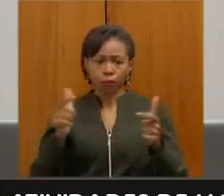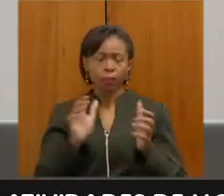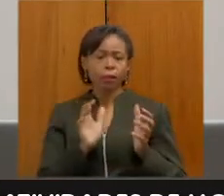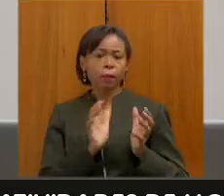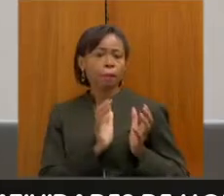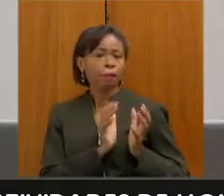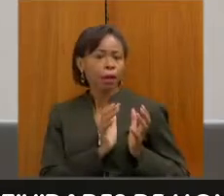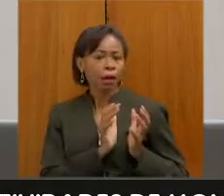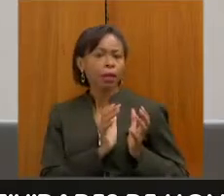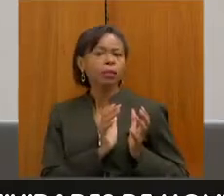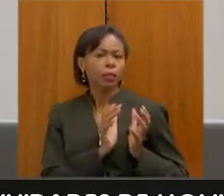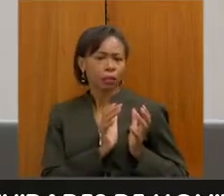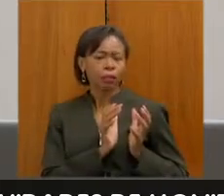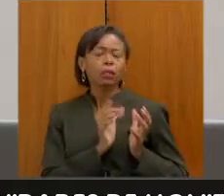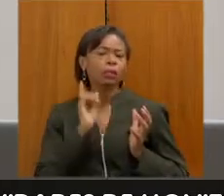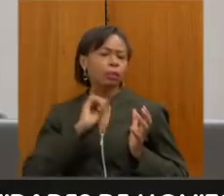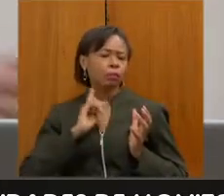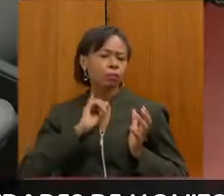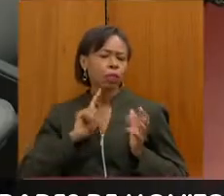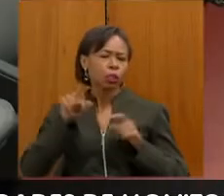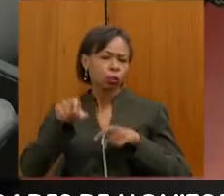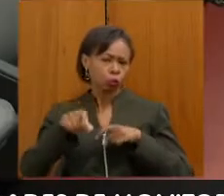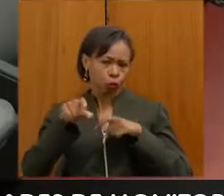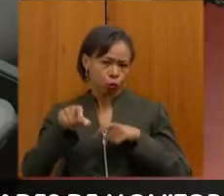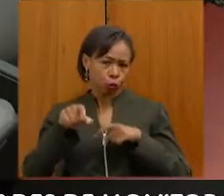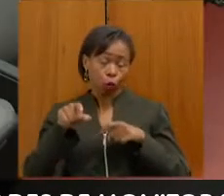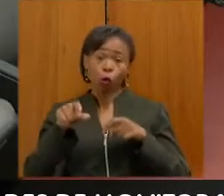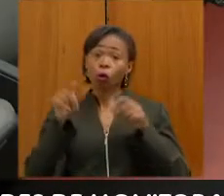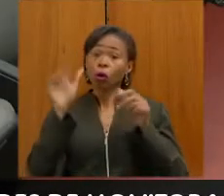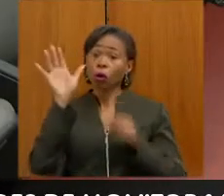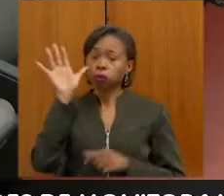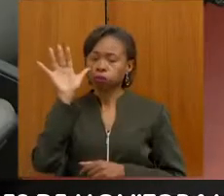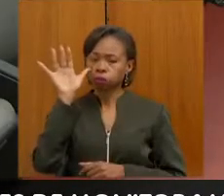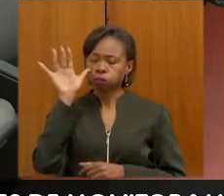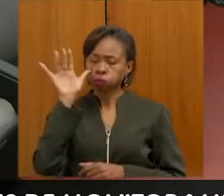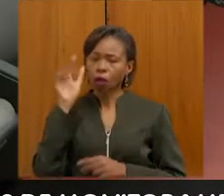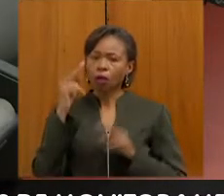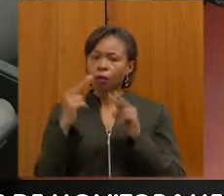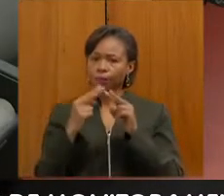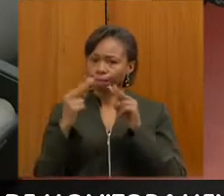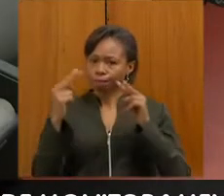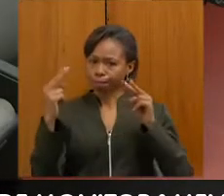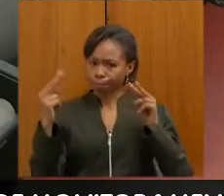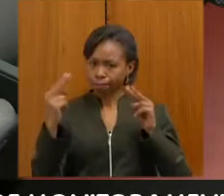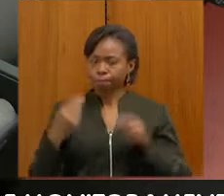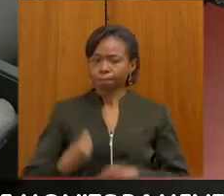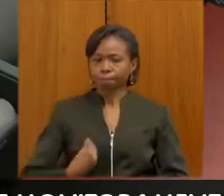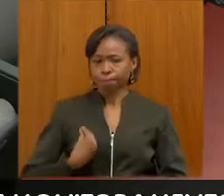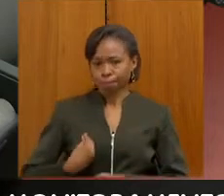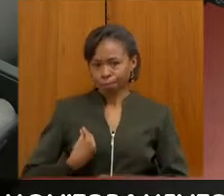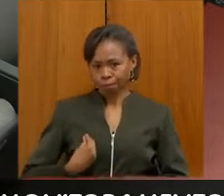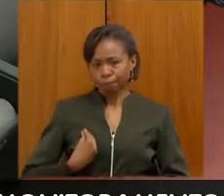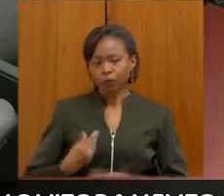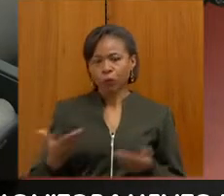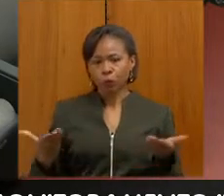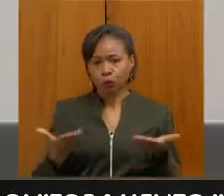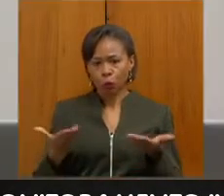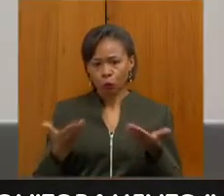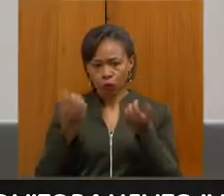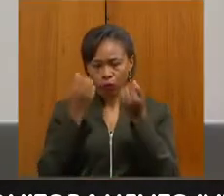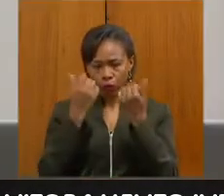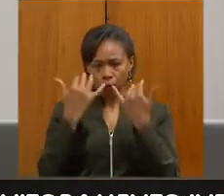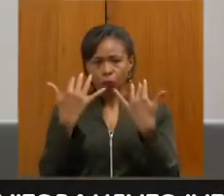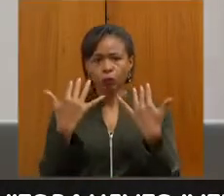nos interiores de Minas Gerais, mas estão acompanhando virtualmente, participando dessa nossa audiência,